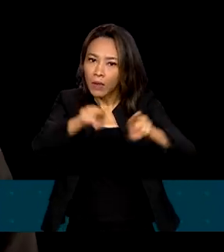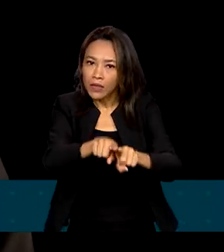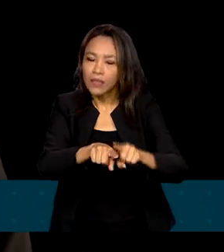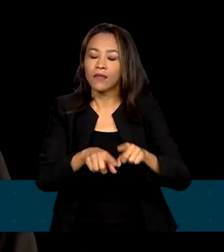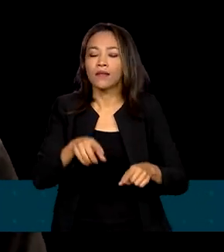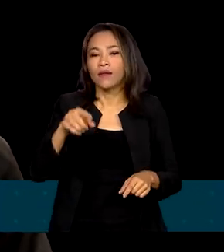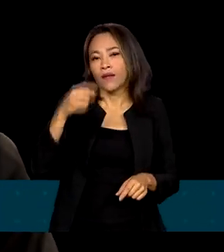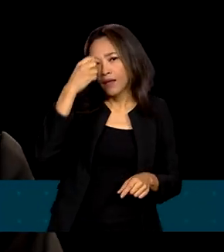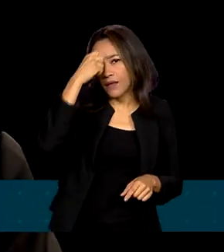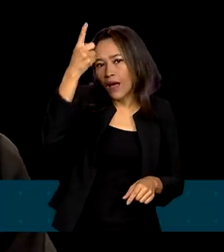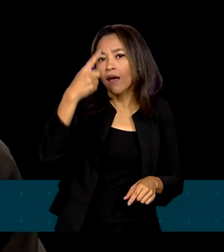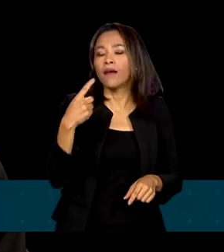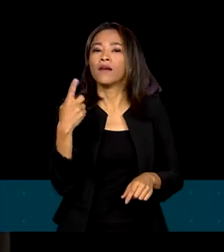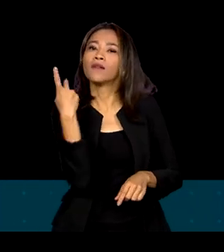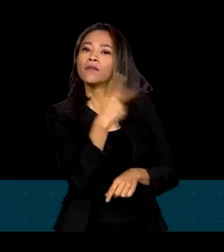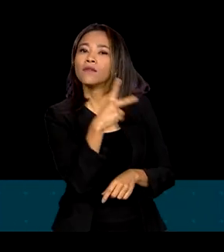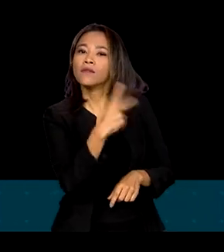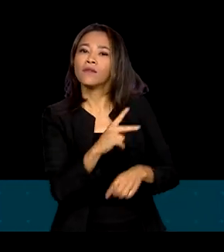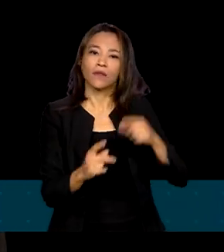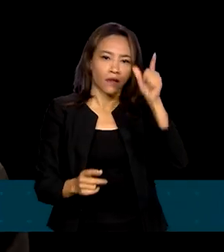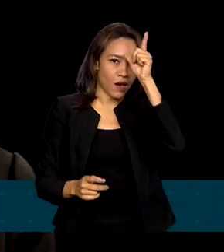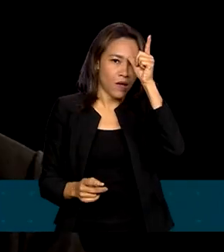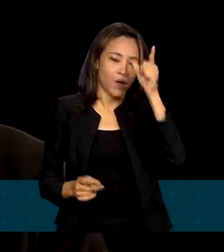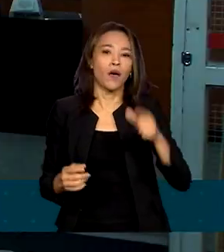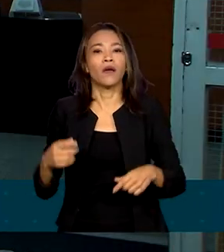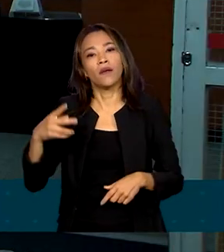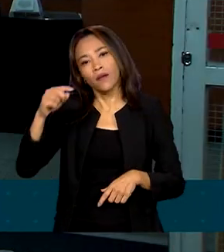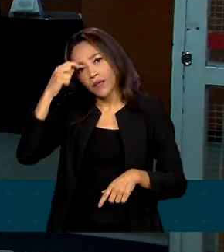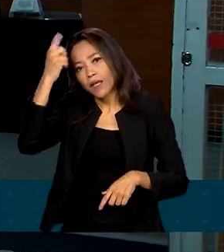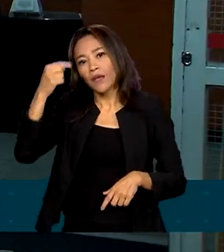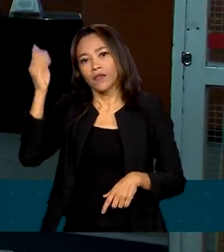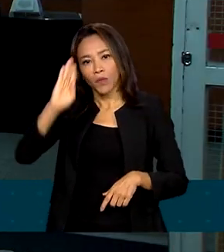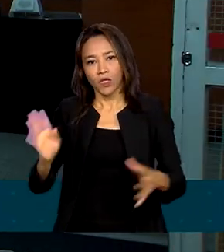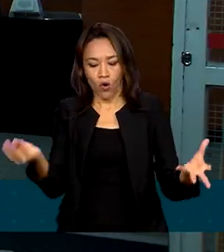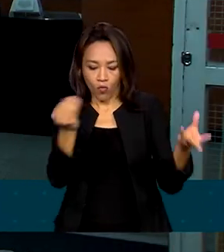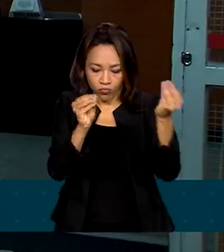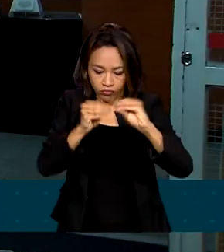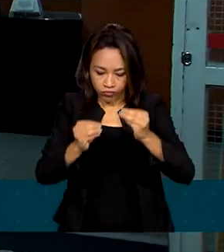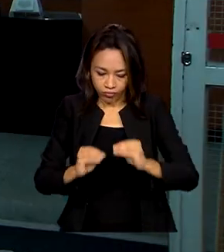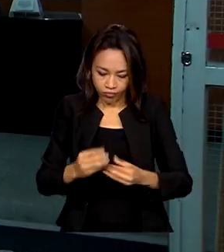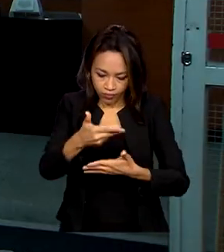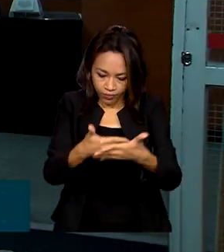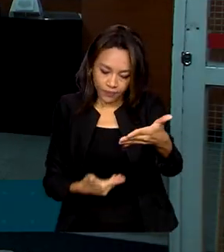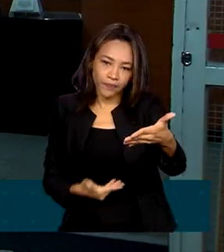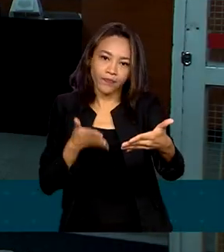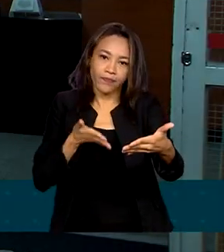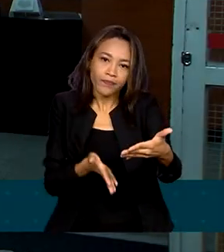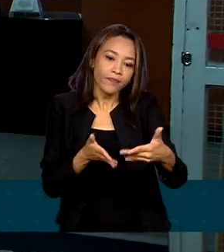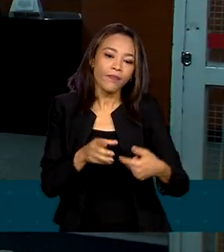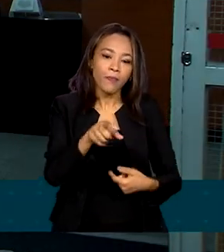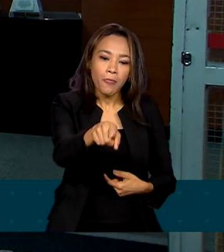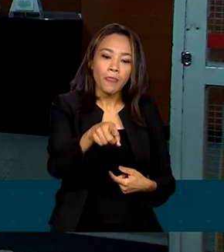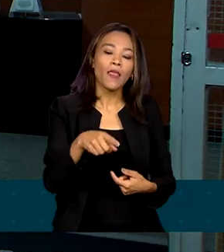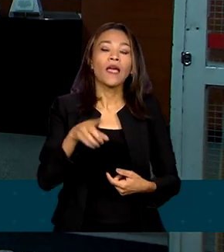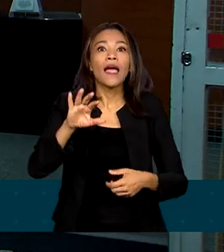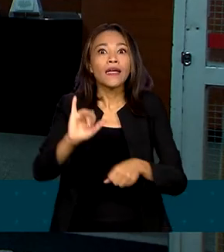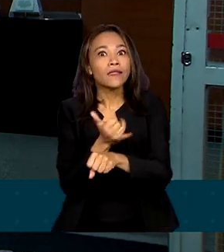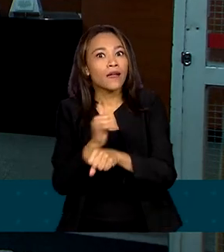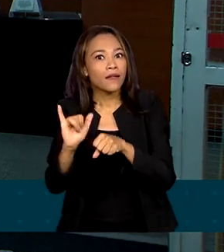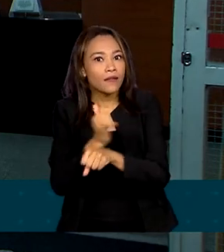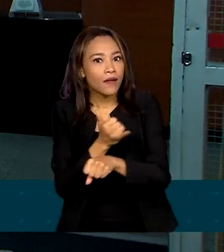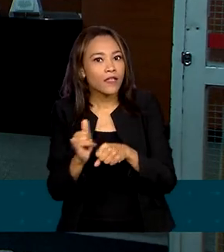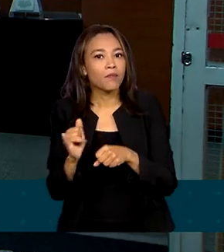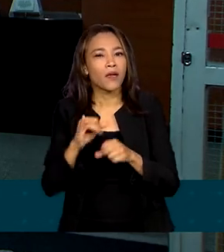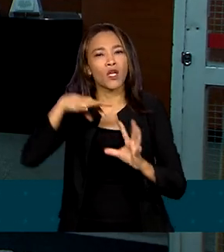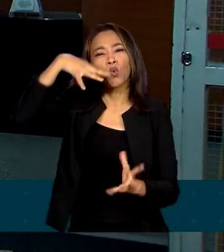tanto trazidas pelo lado alemão quanto a nossa. Considerado o combustível estratégico para que o mundo reduza